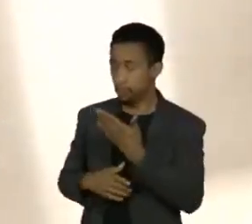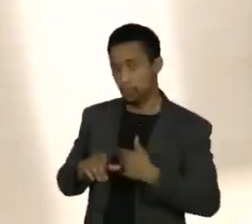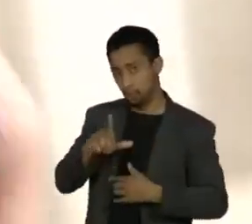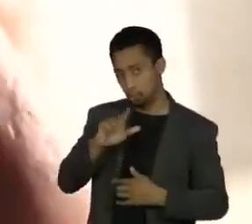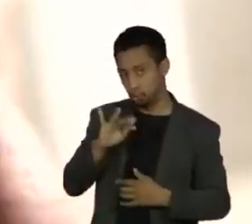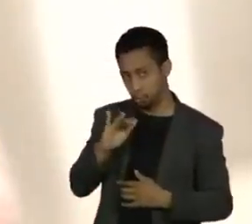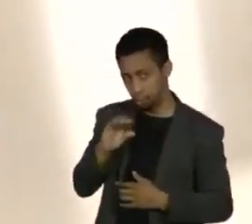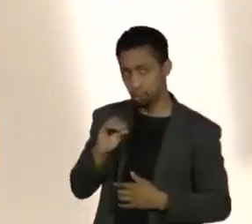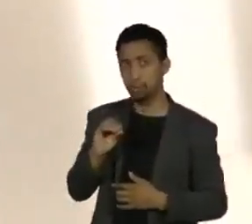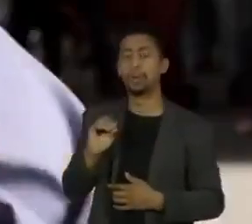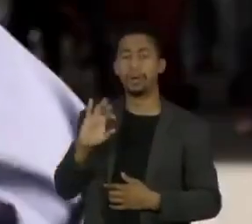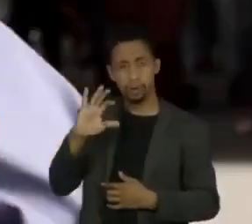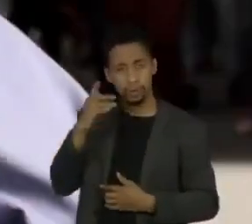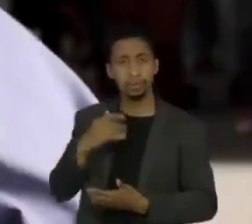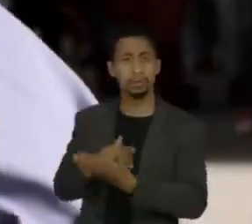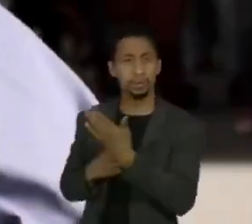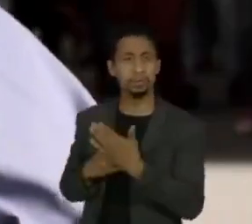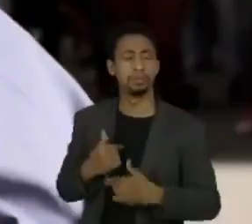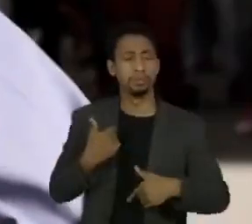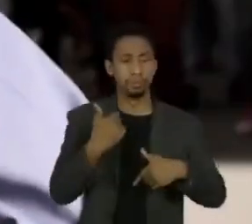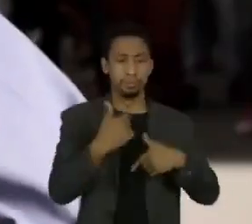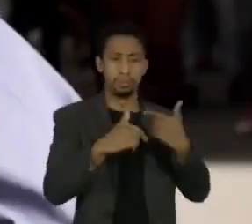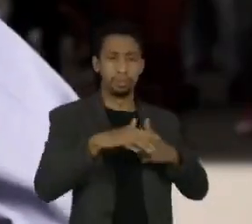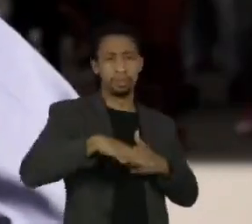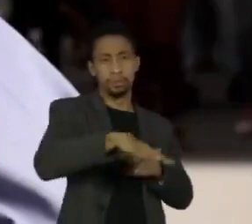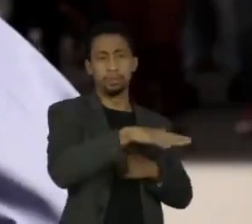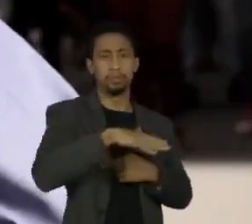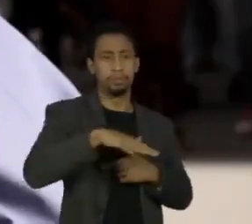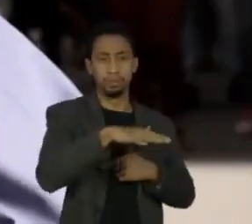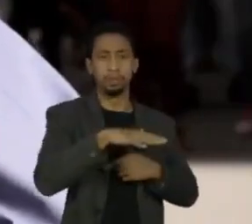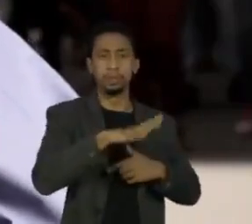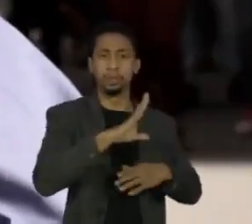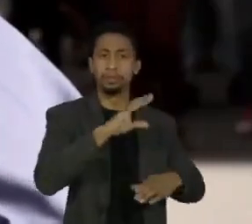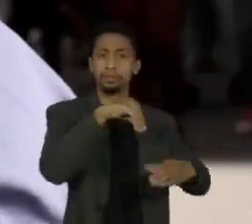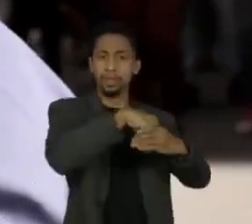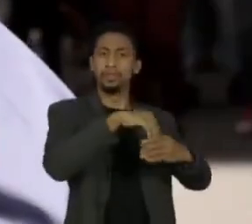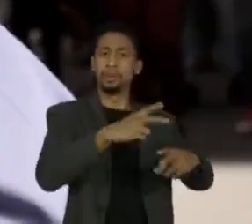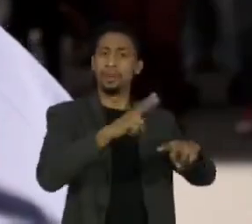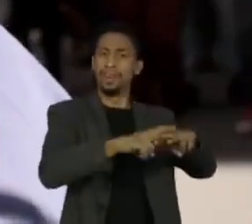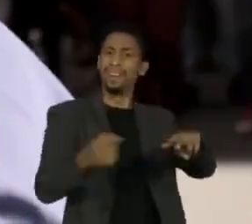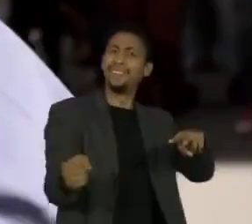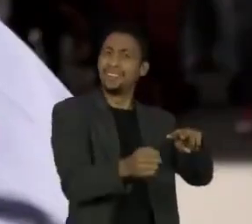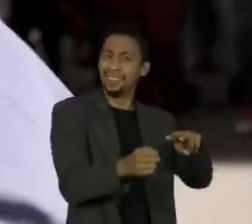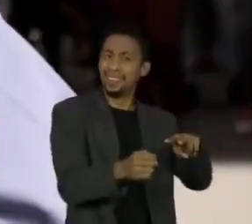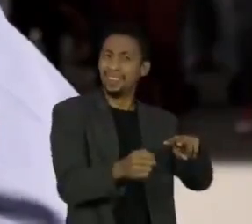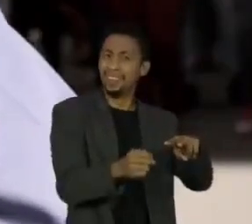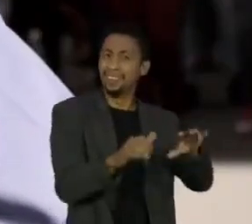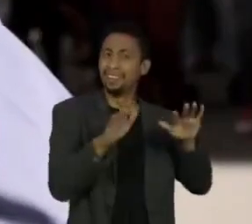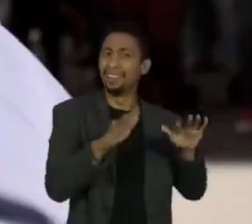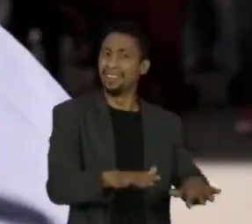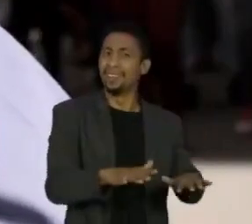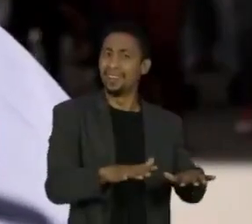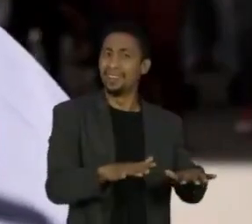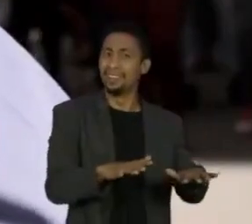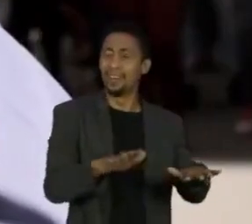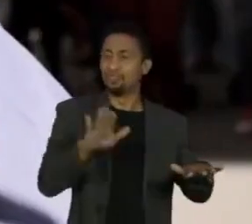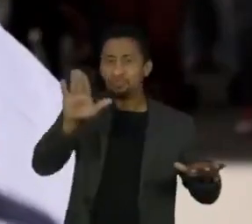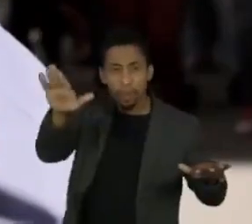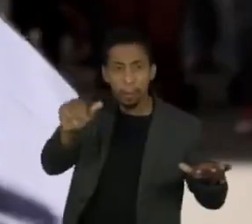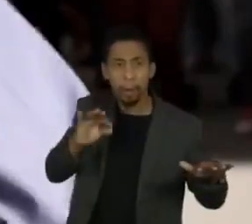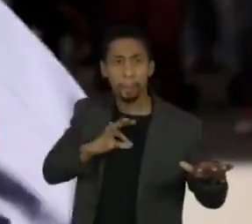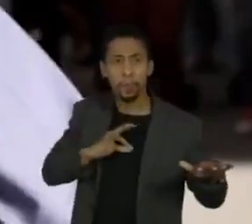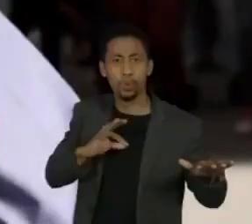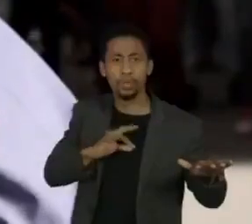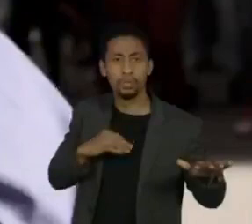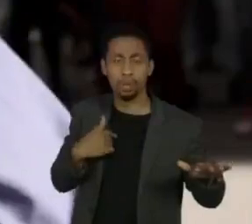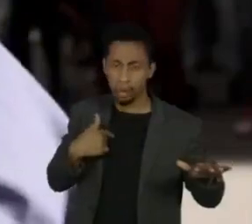dentro, ali no departamento pessoal, começaram a me